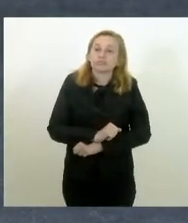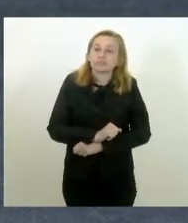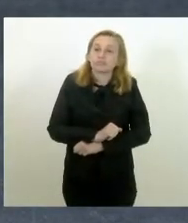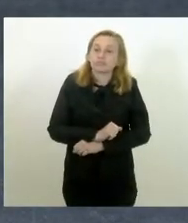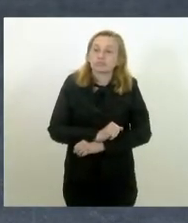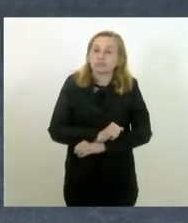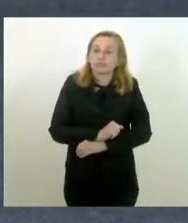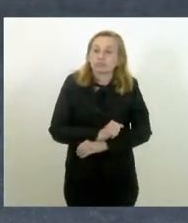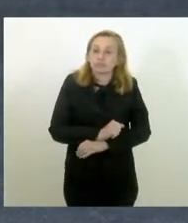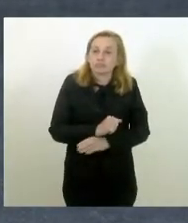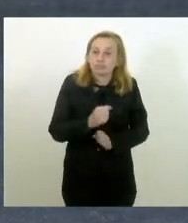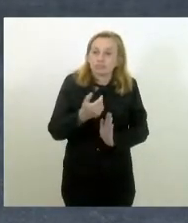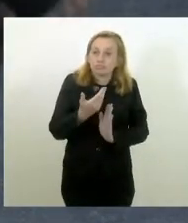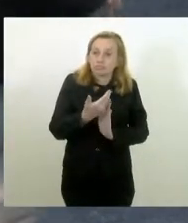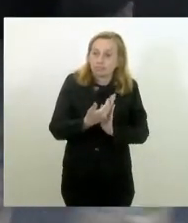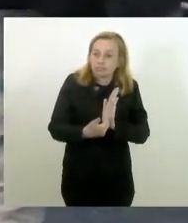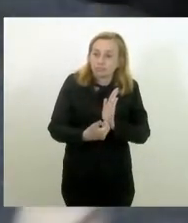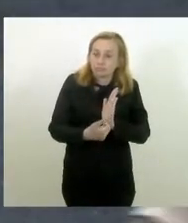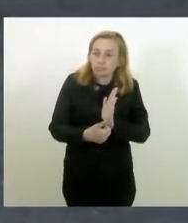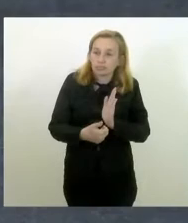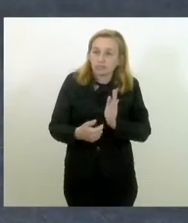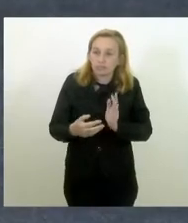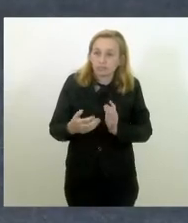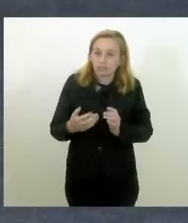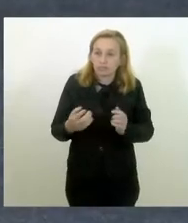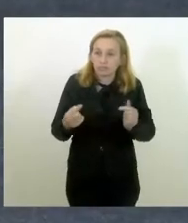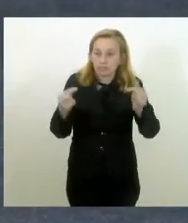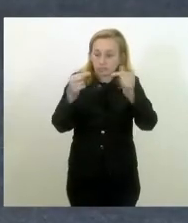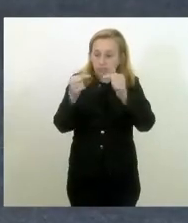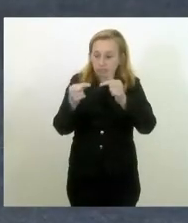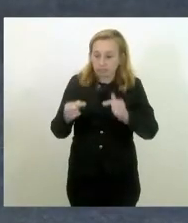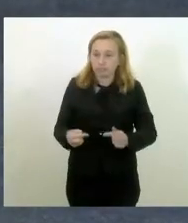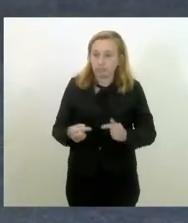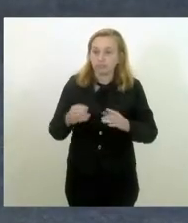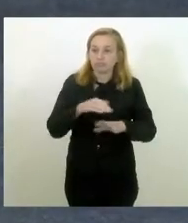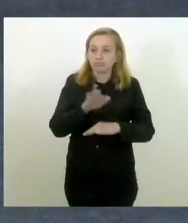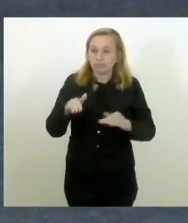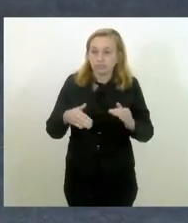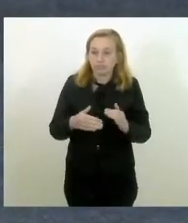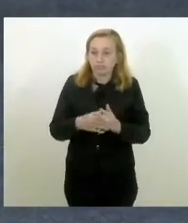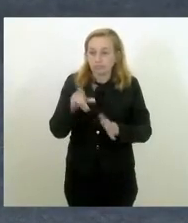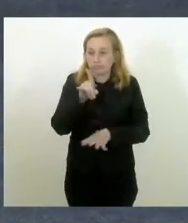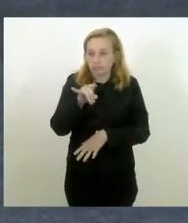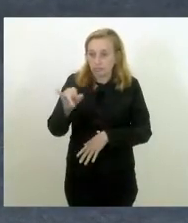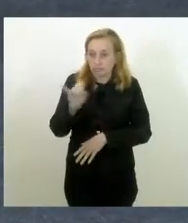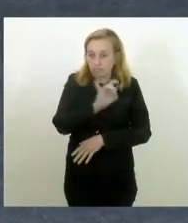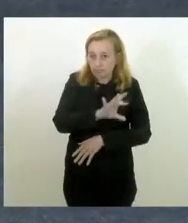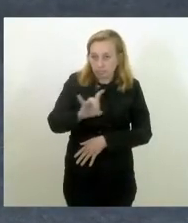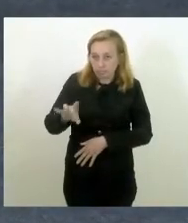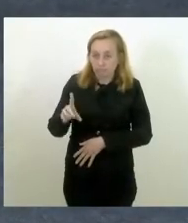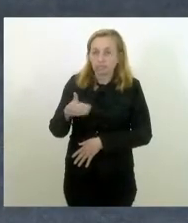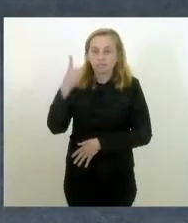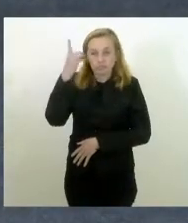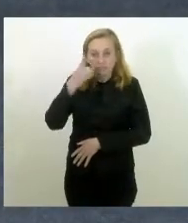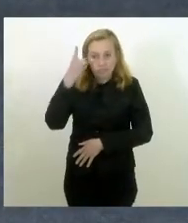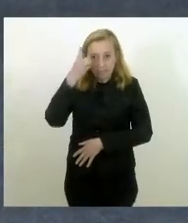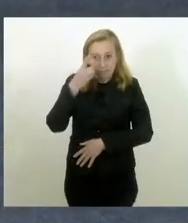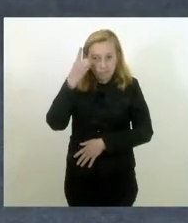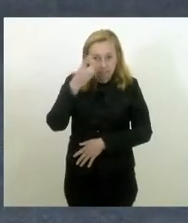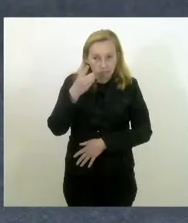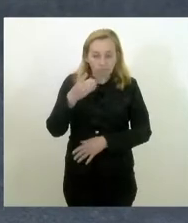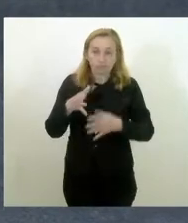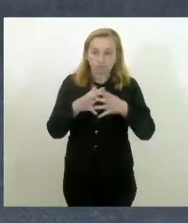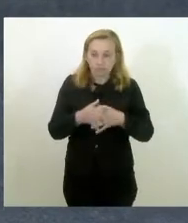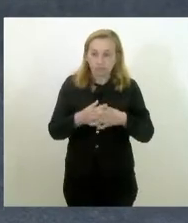para conciliar a agenda de todas as deputadas aqui da casa é complicada. Então, como está longe, eu queria,